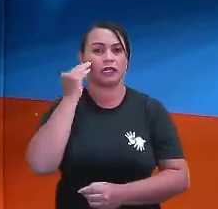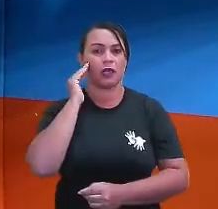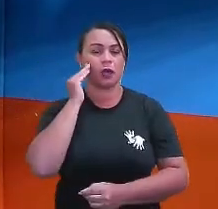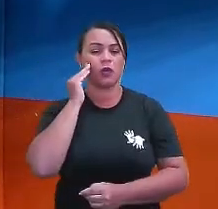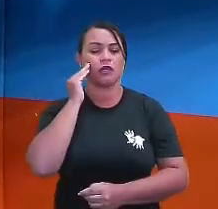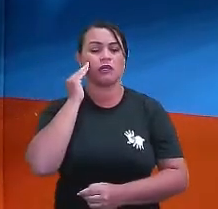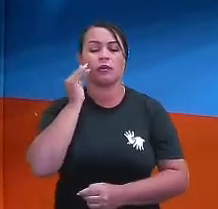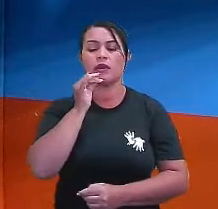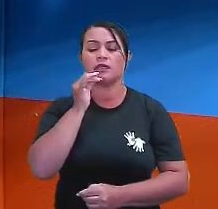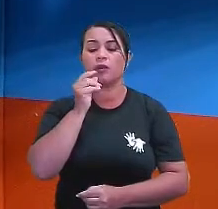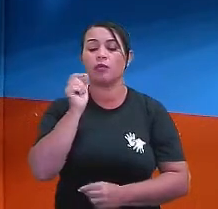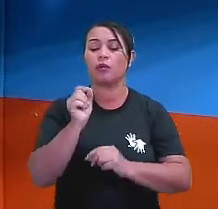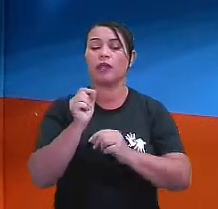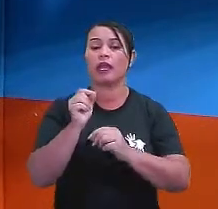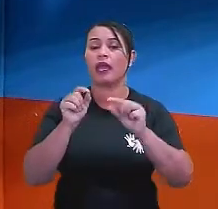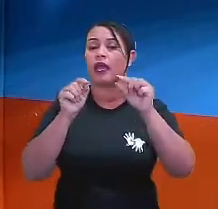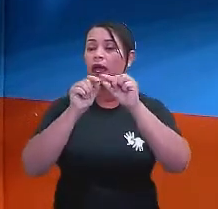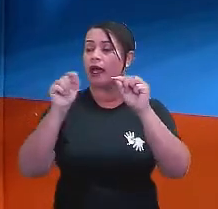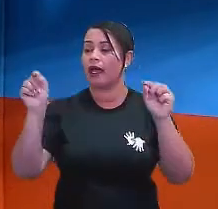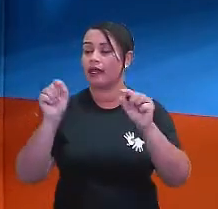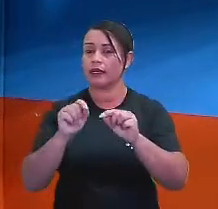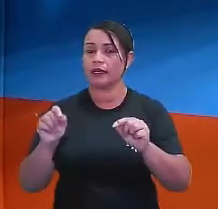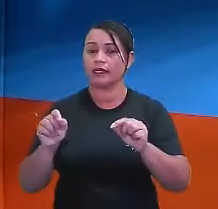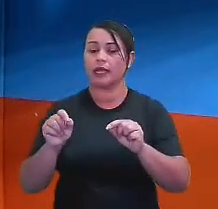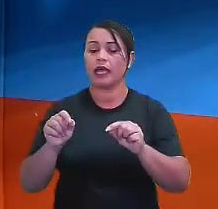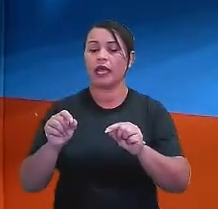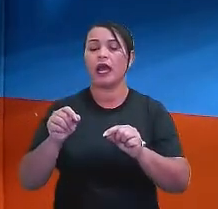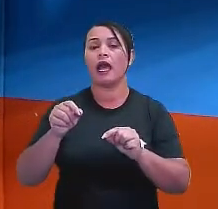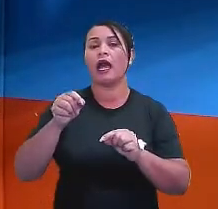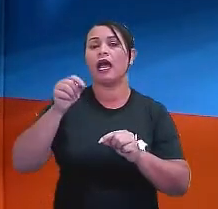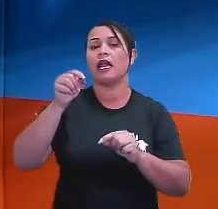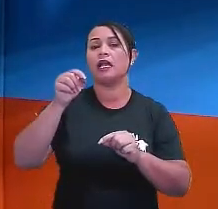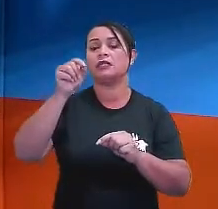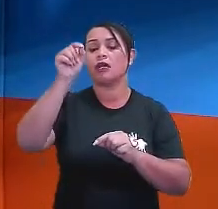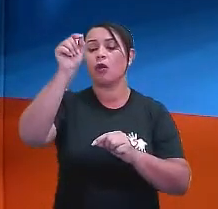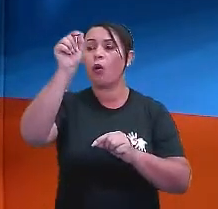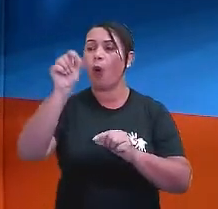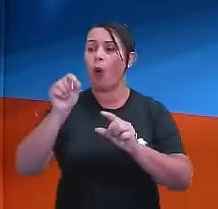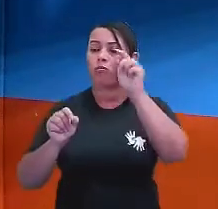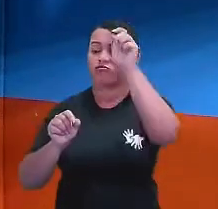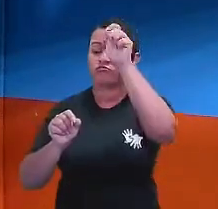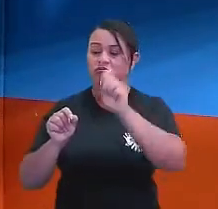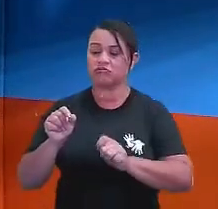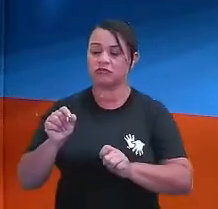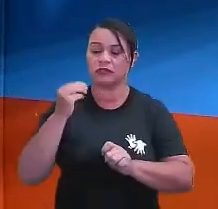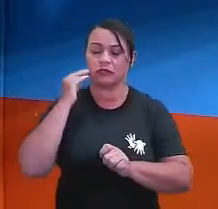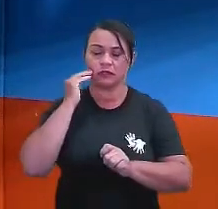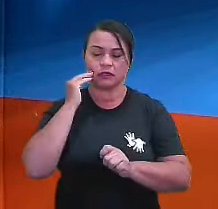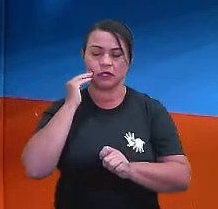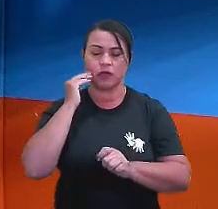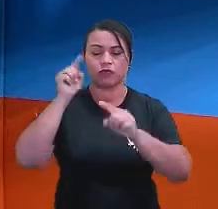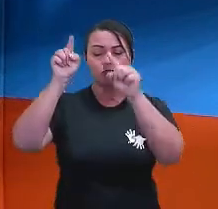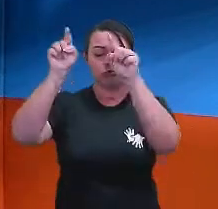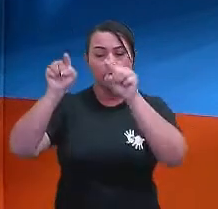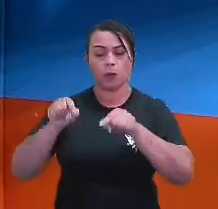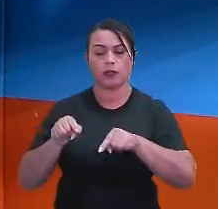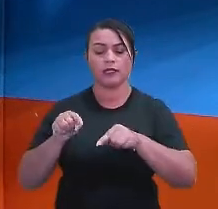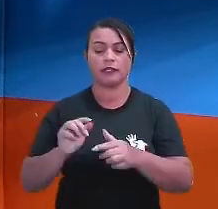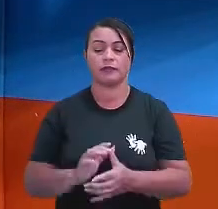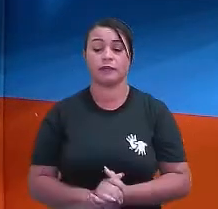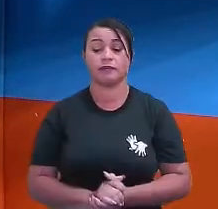ela corta, né, o feixe de retas paralelas. Então, de forma transversal.